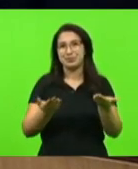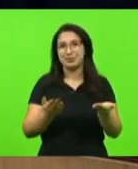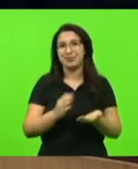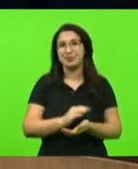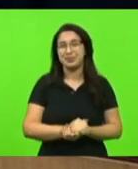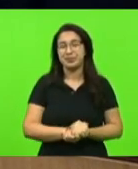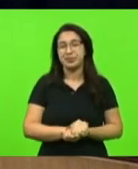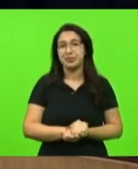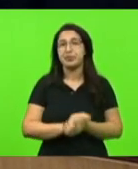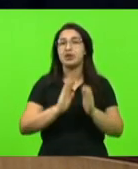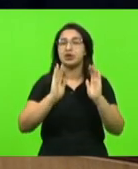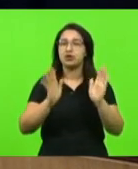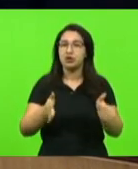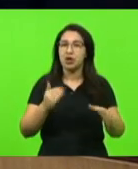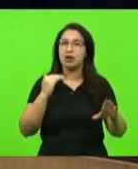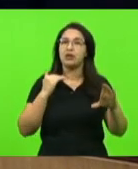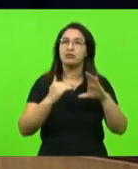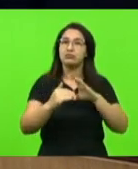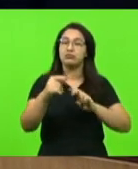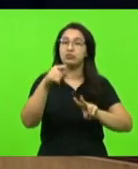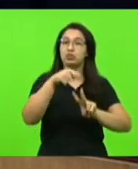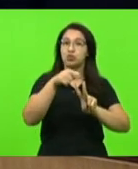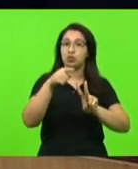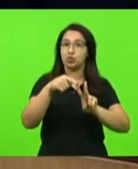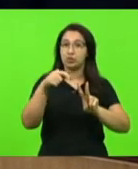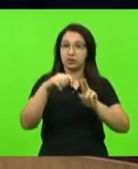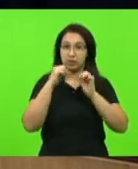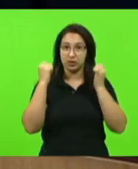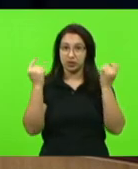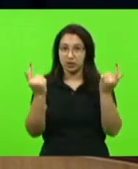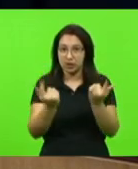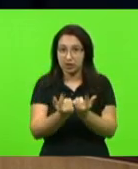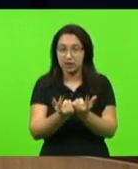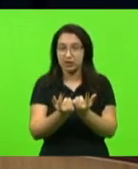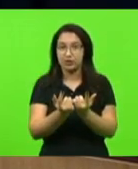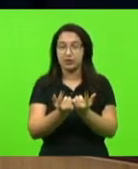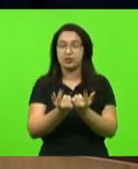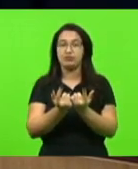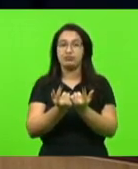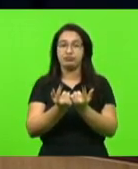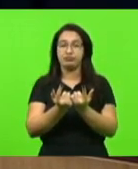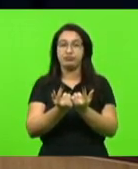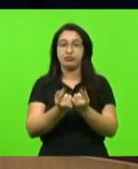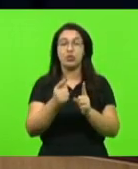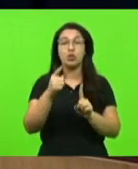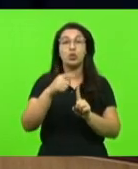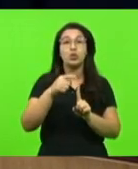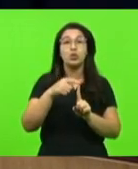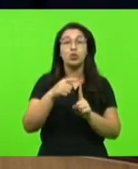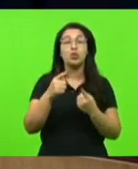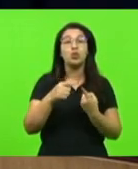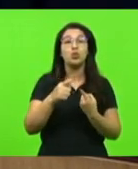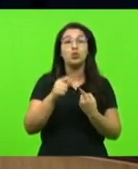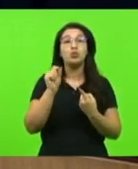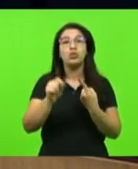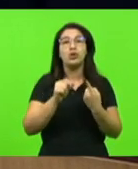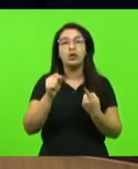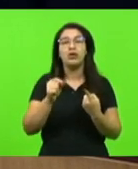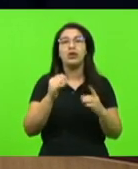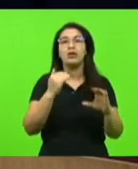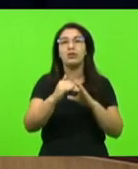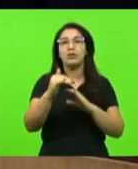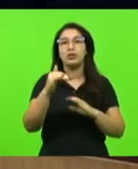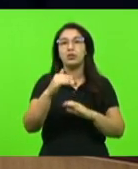inclusive, dois encaminhamentos aqui na Assembleia Legislativa, senhor presidente. Um deles endereçado ao ministro da Economia